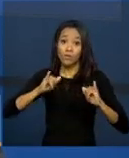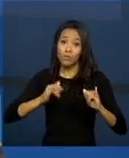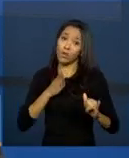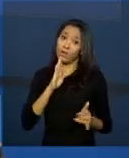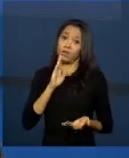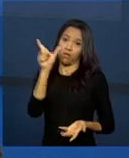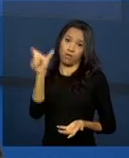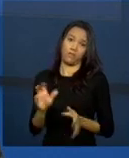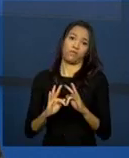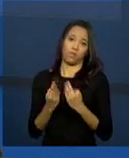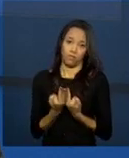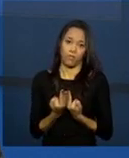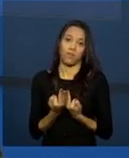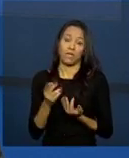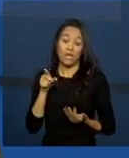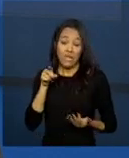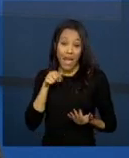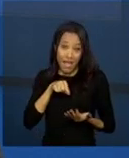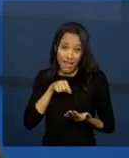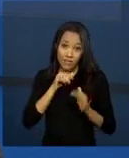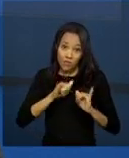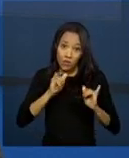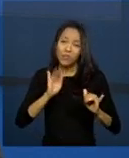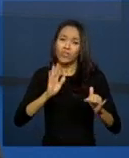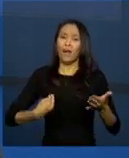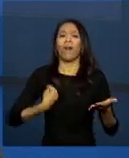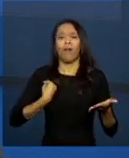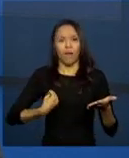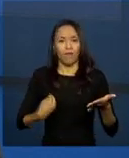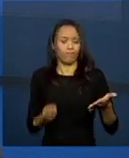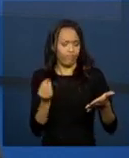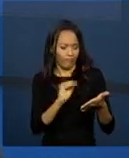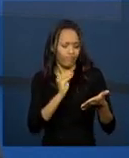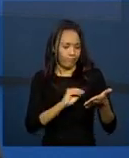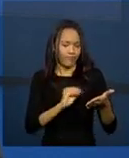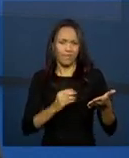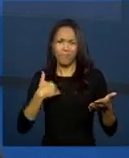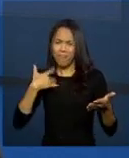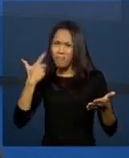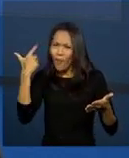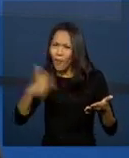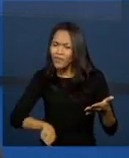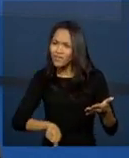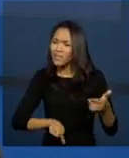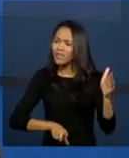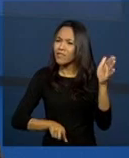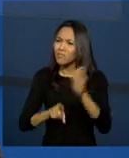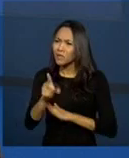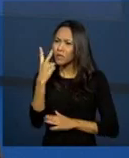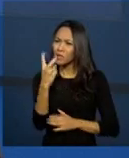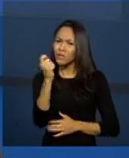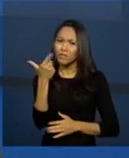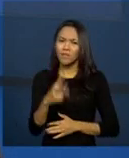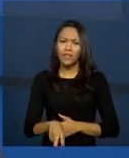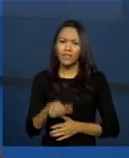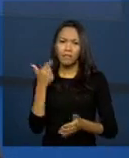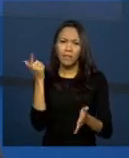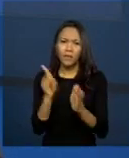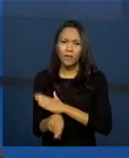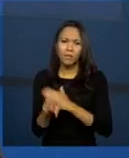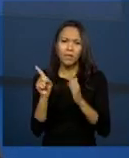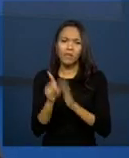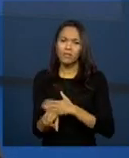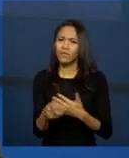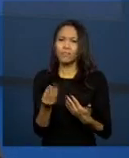informações já existem no cadastro único. Então, ficava aquilo, poxa, mas a gente vai perguntar isso duas vezes para a mesma família,